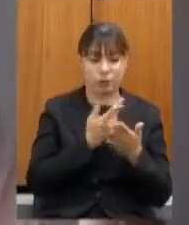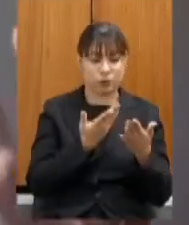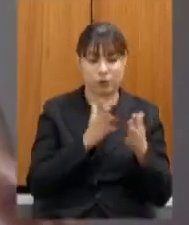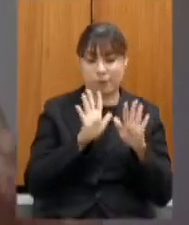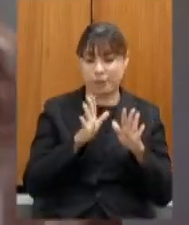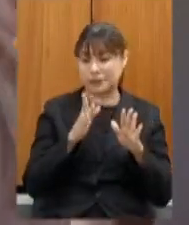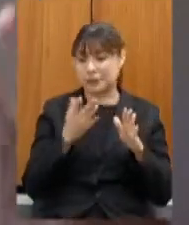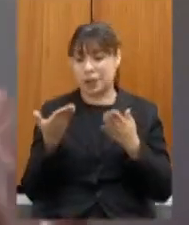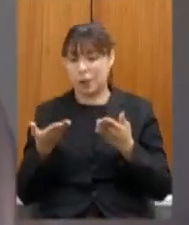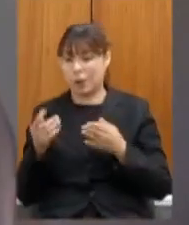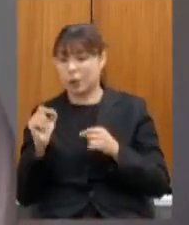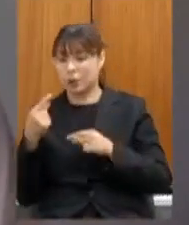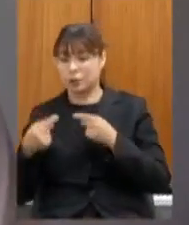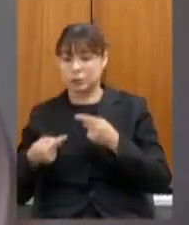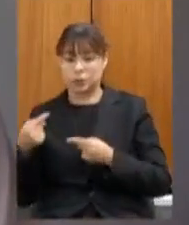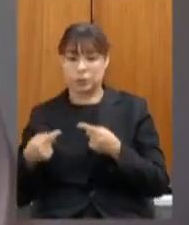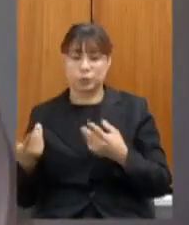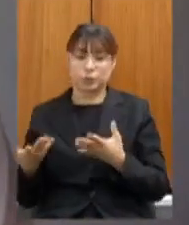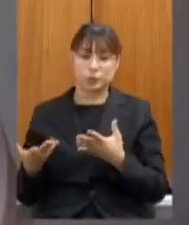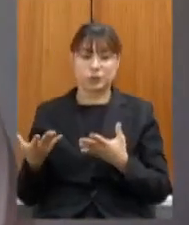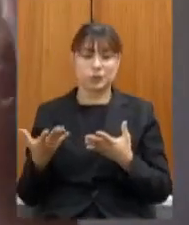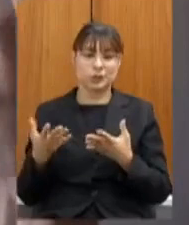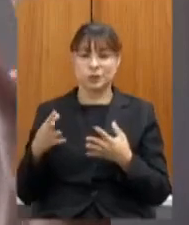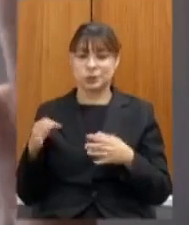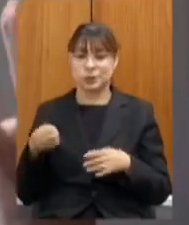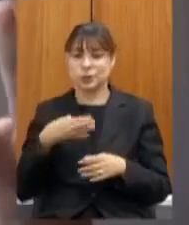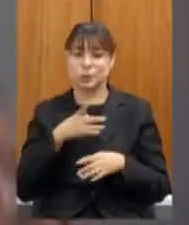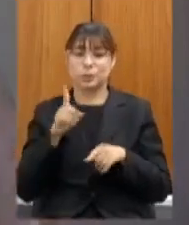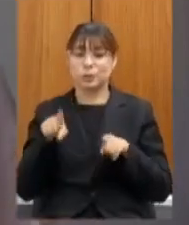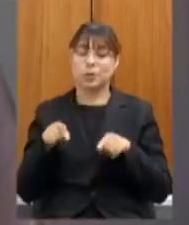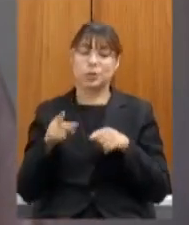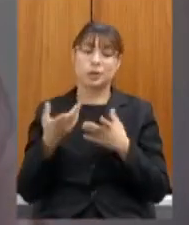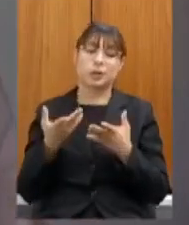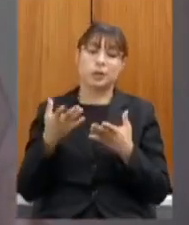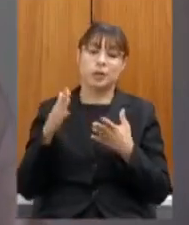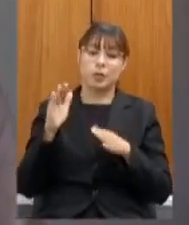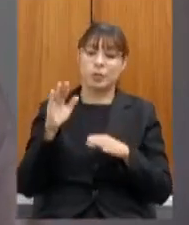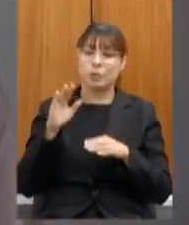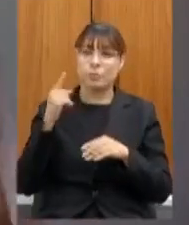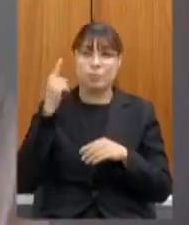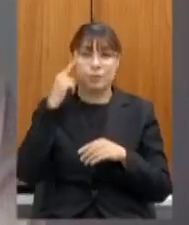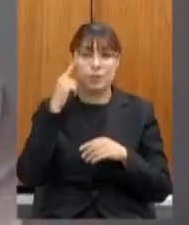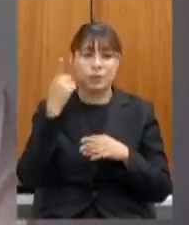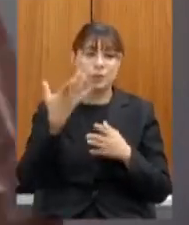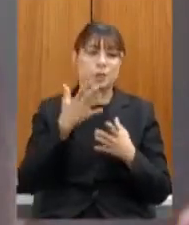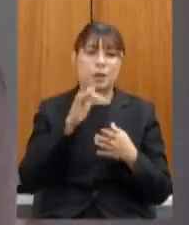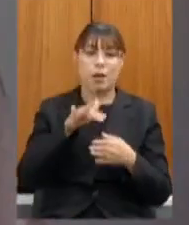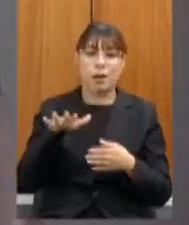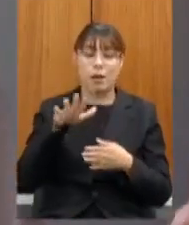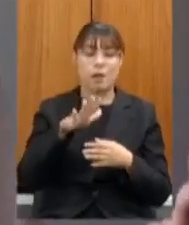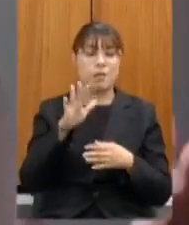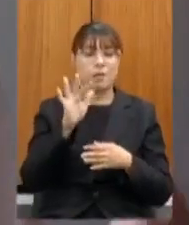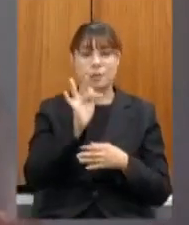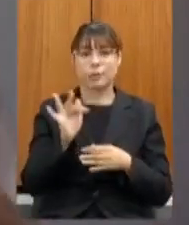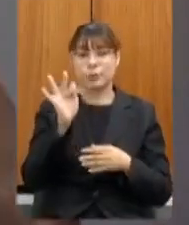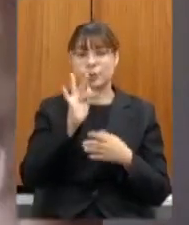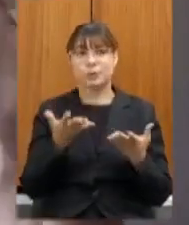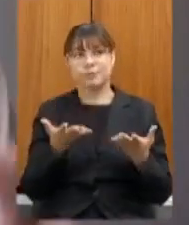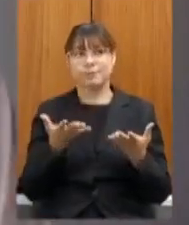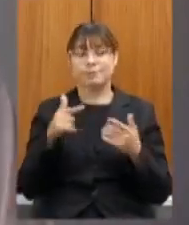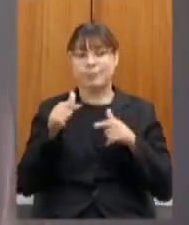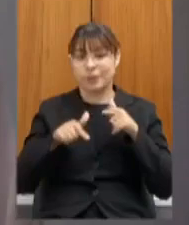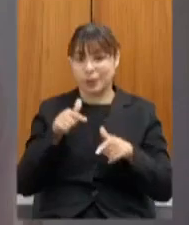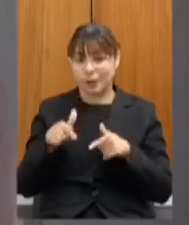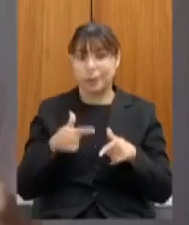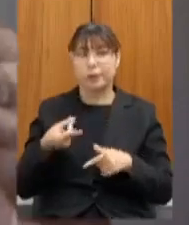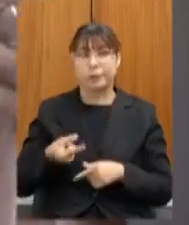atualizado no campo das atividades acadêmicas do ensino superior então esse é um trabalho que não acaba nunca eu posso lhe